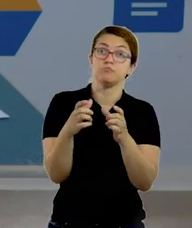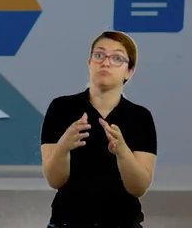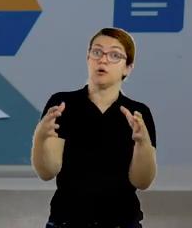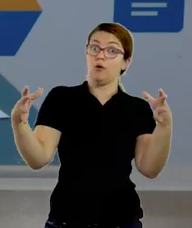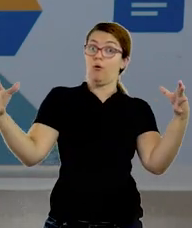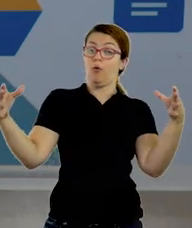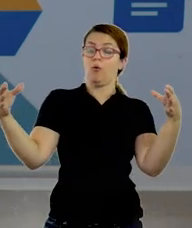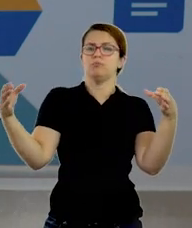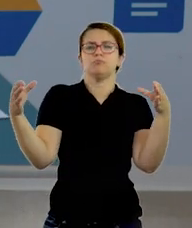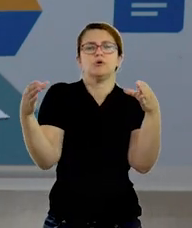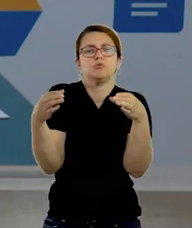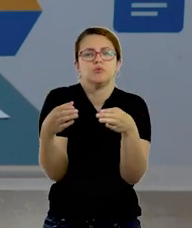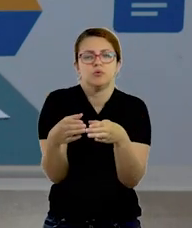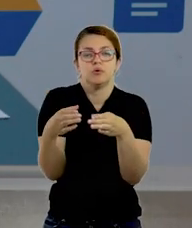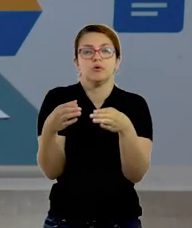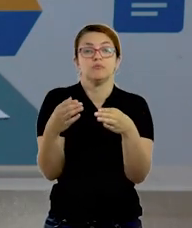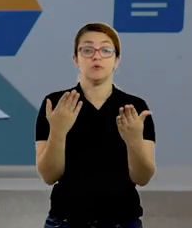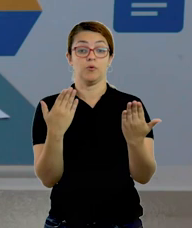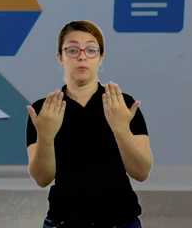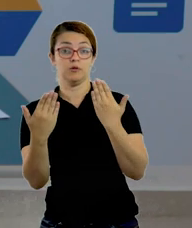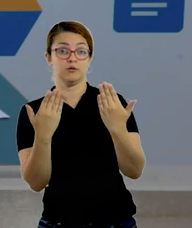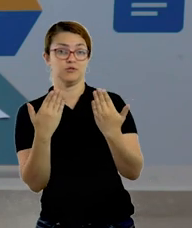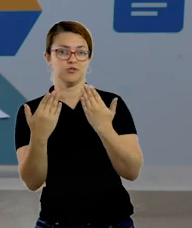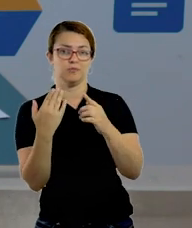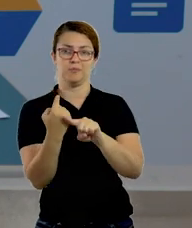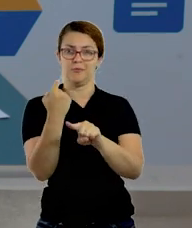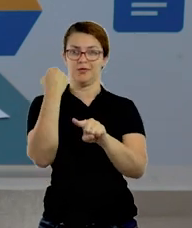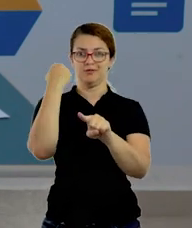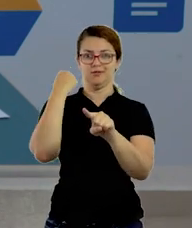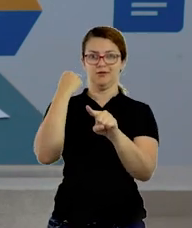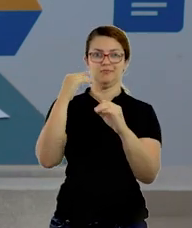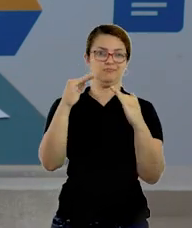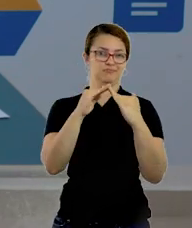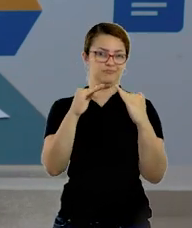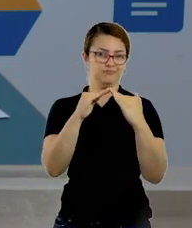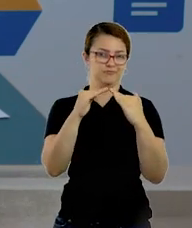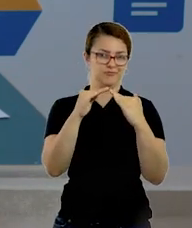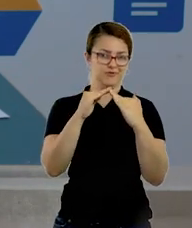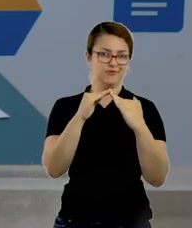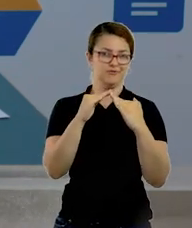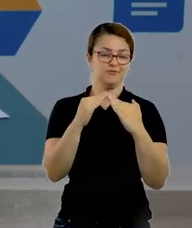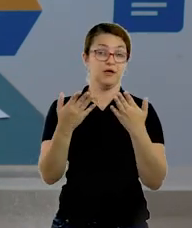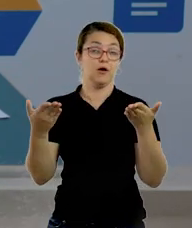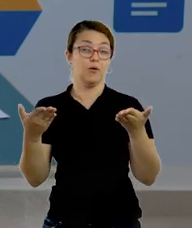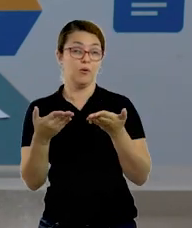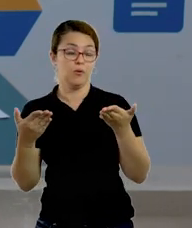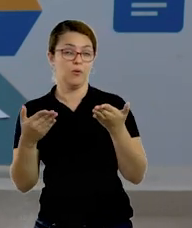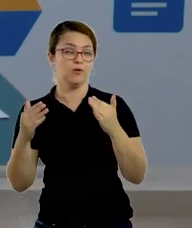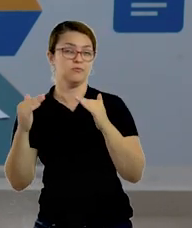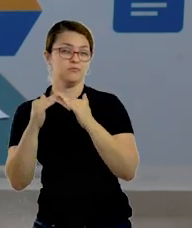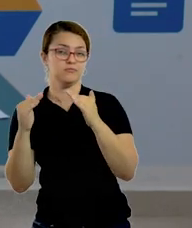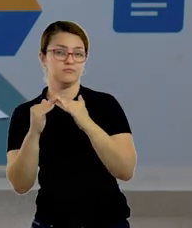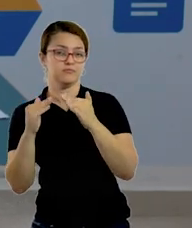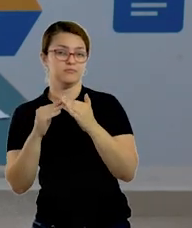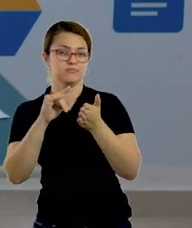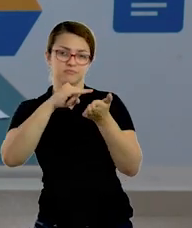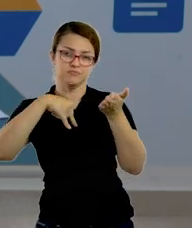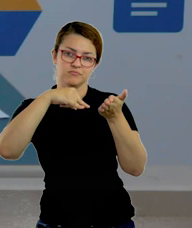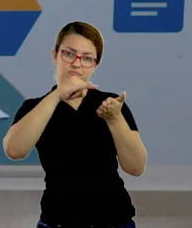casa que você mora atualmente. Pode ser a quantidade de cômodos que tinha na casa anterior, tá? A cor da casa.